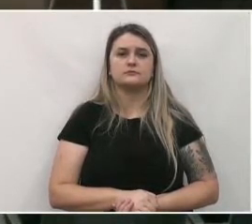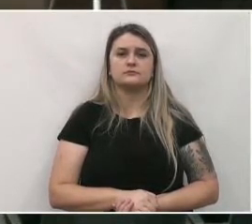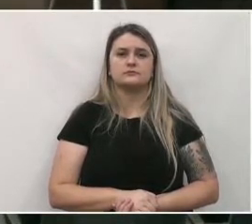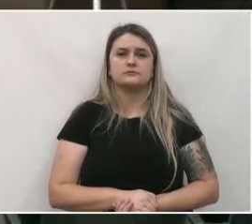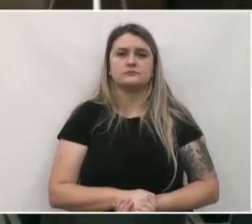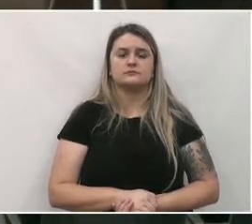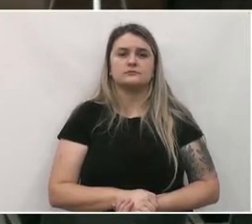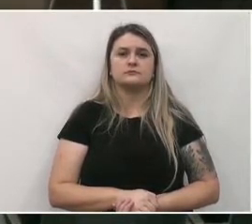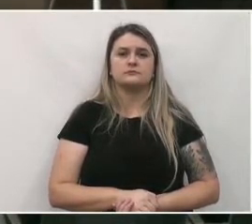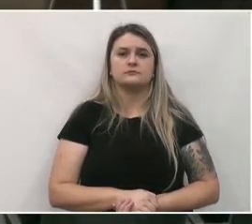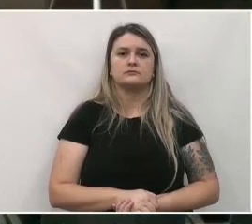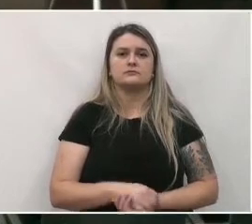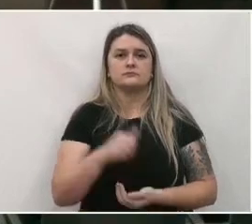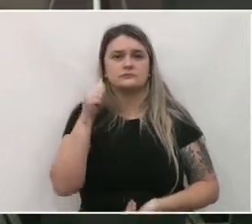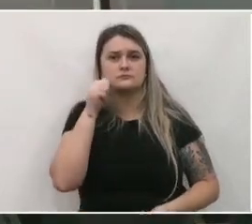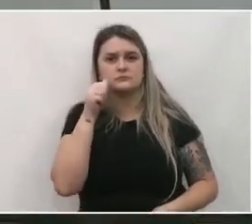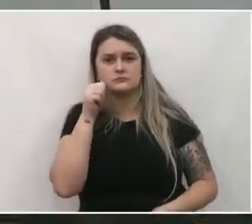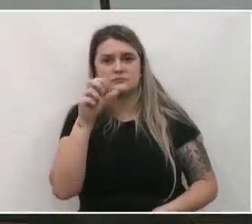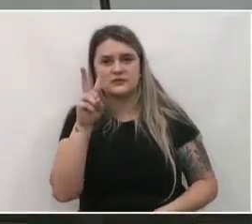Vanessa?